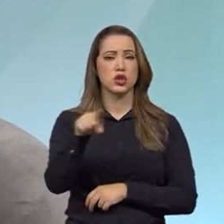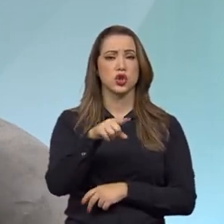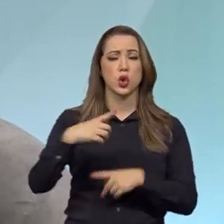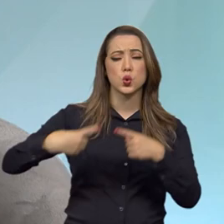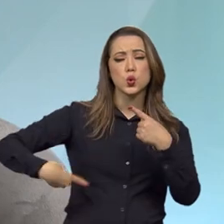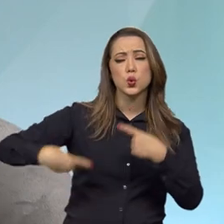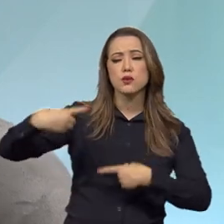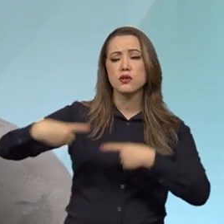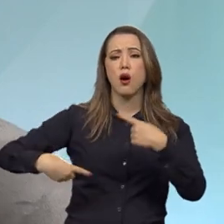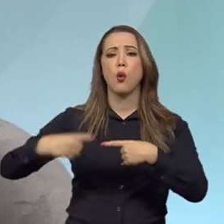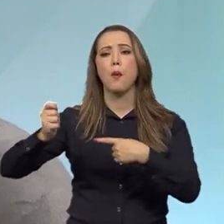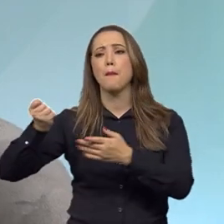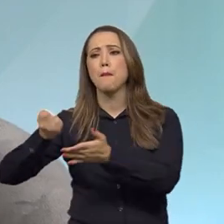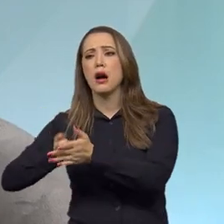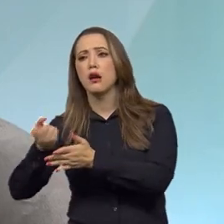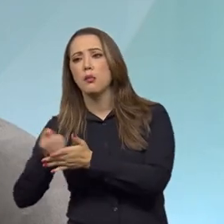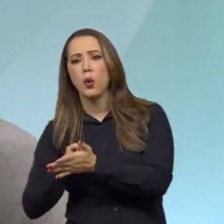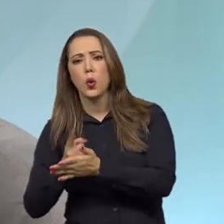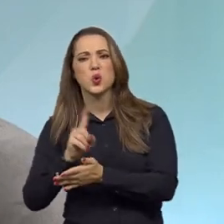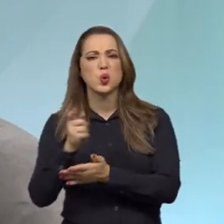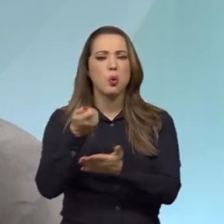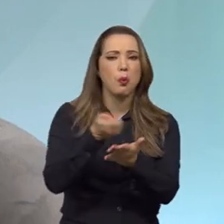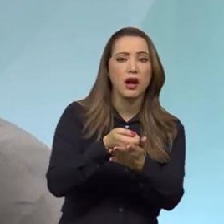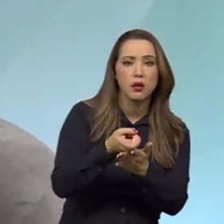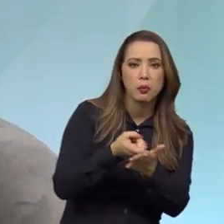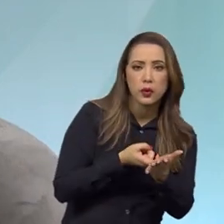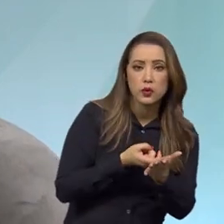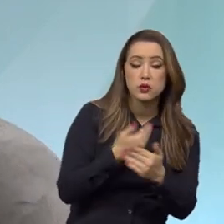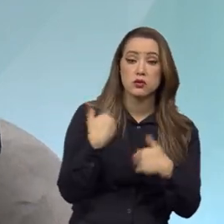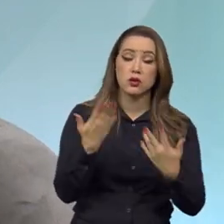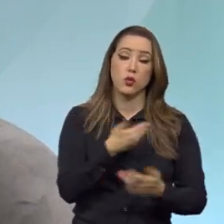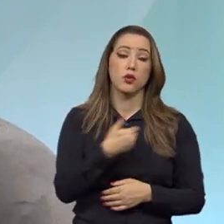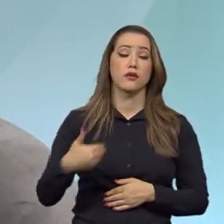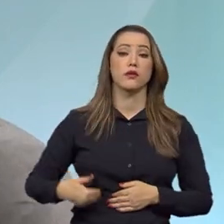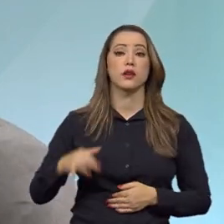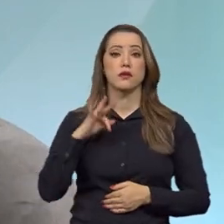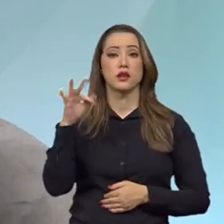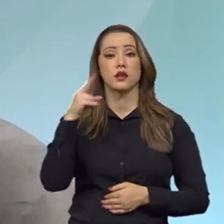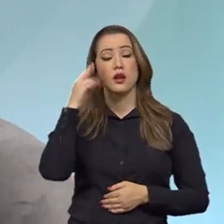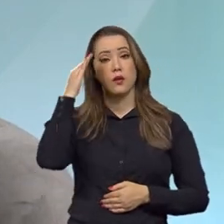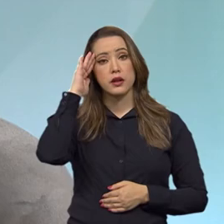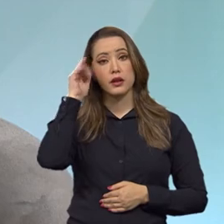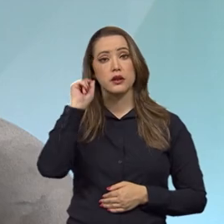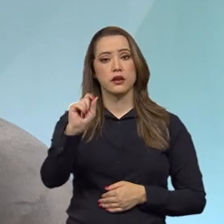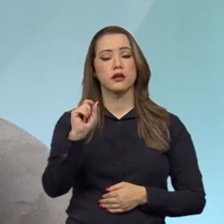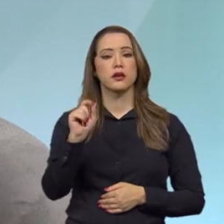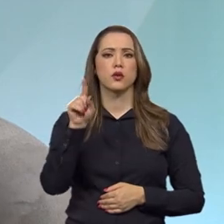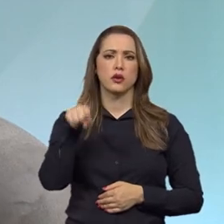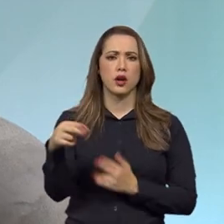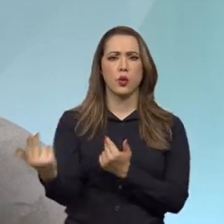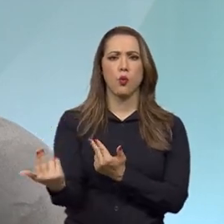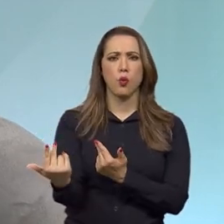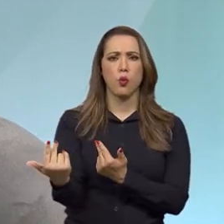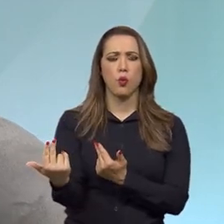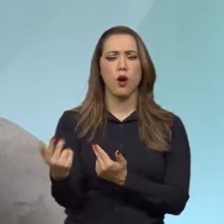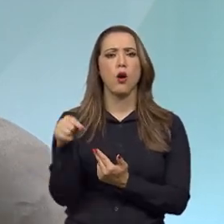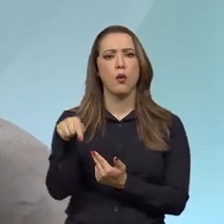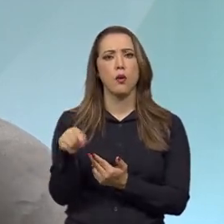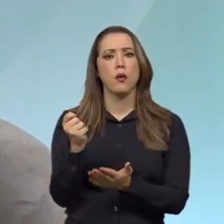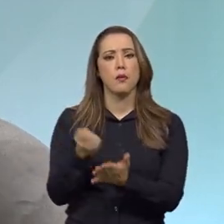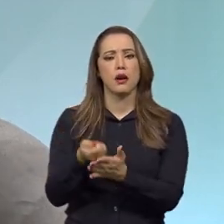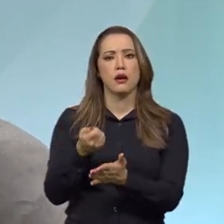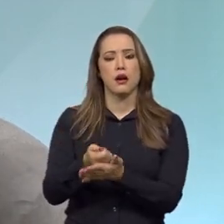discussão quanto a isso, e o governo federal, por bem, entendeu que esse pagamento seria como se fosse pagamento in natura.